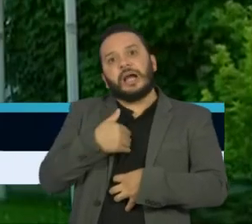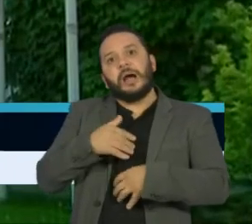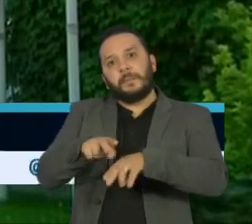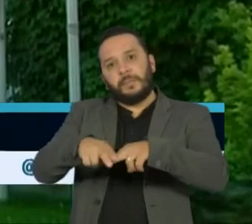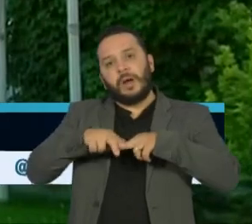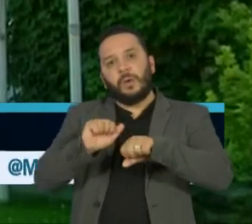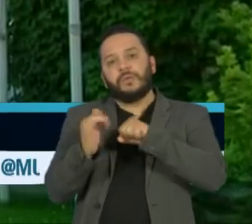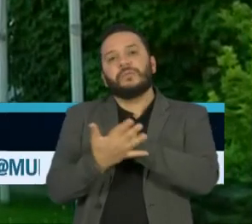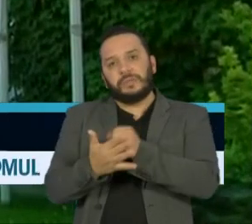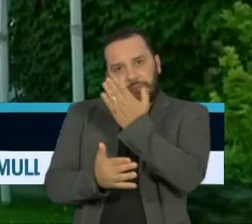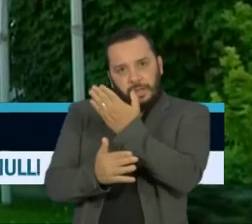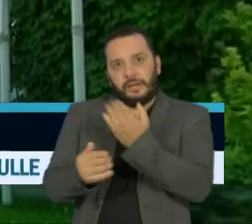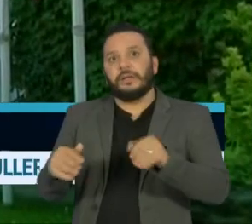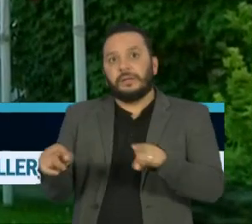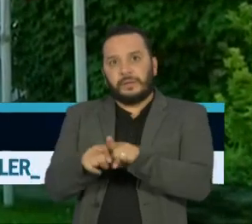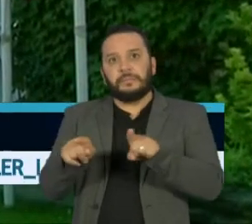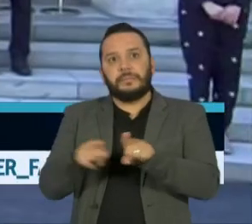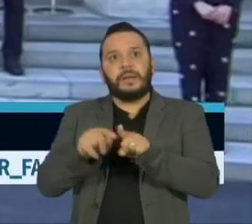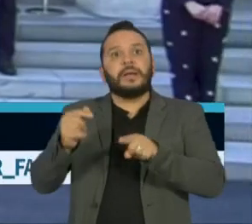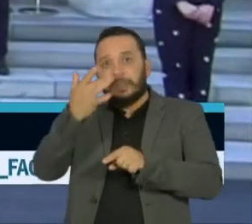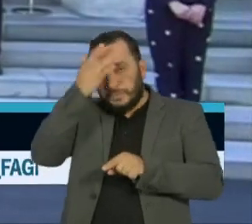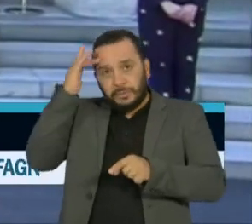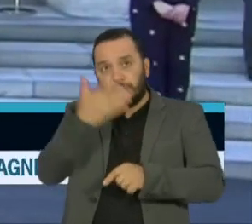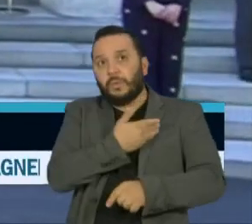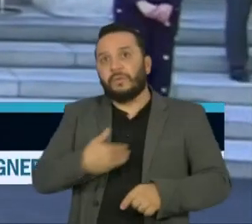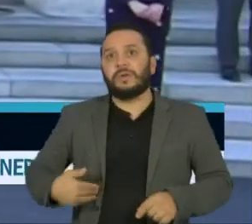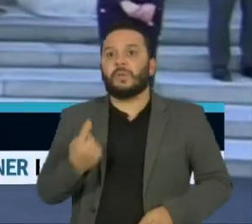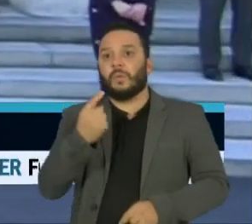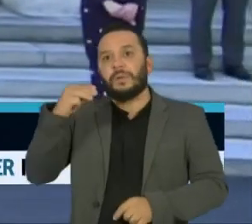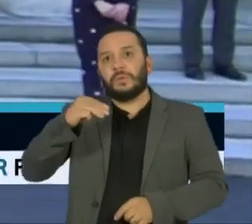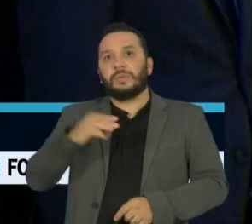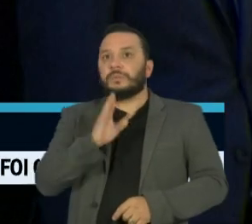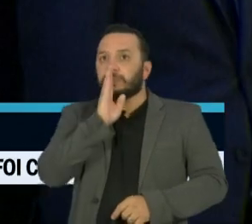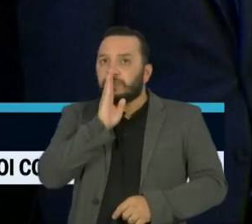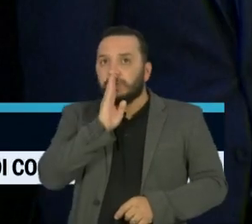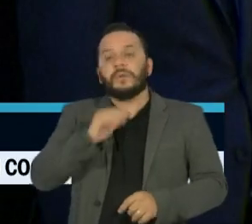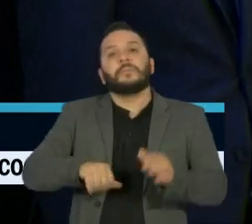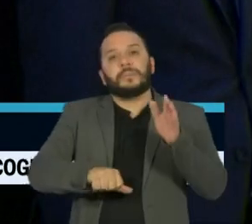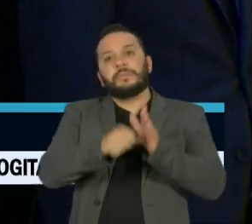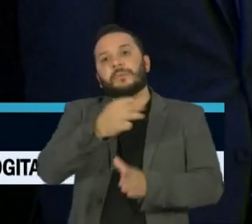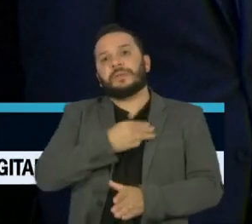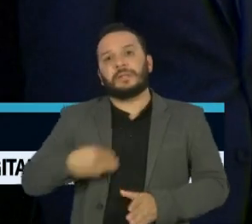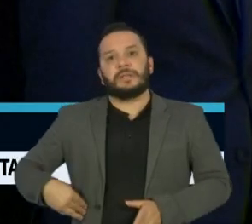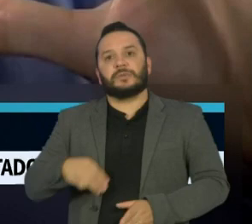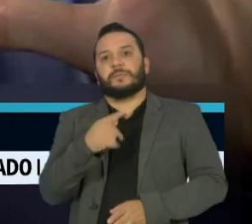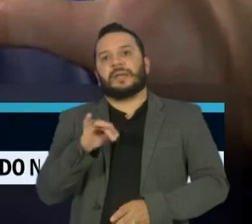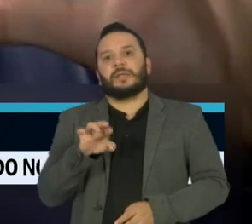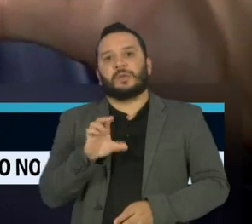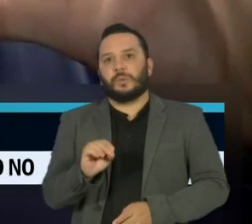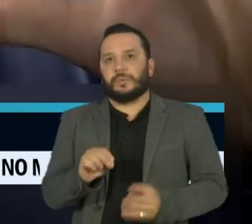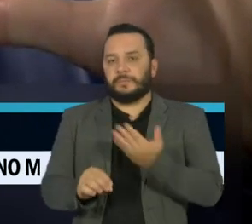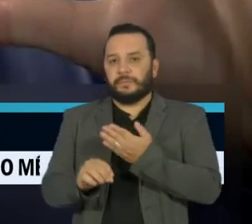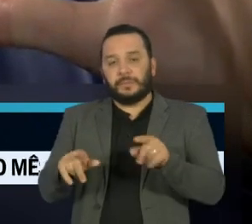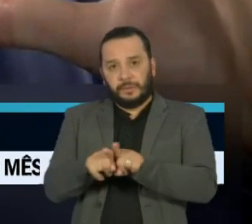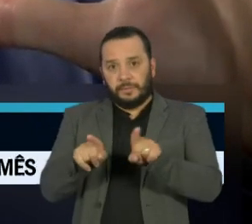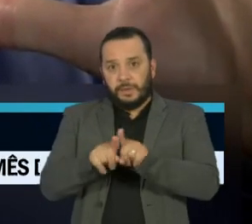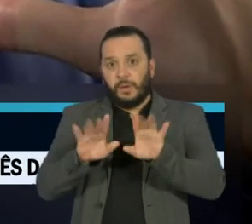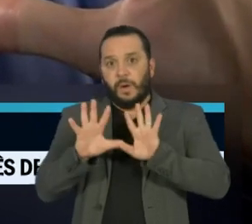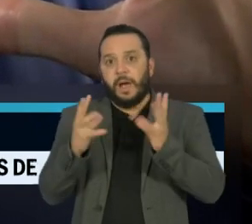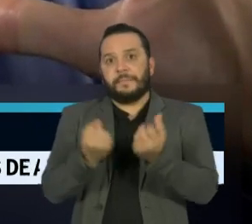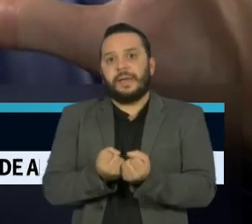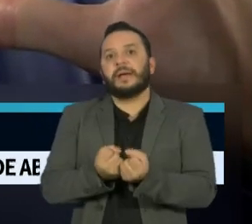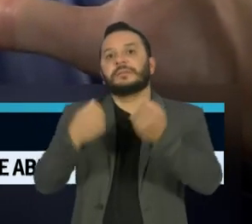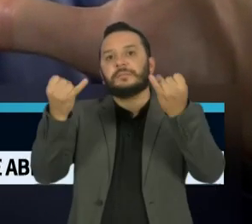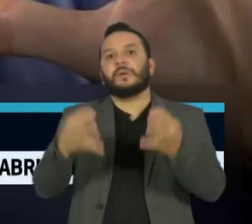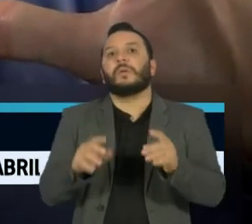A cúpula do governo fez um minuto de silêncio, com o primeiro-ministro Pedro Sanches à frente. A Organização Mundial da